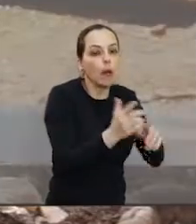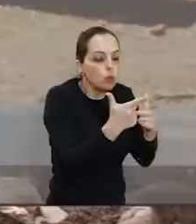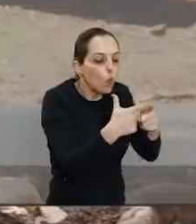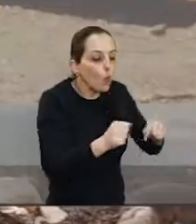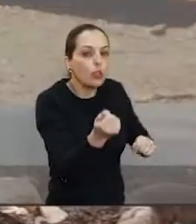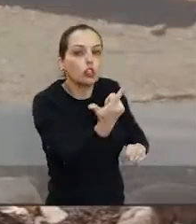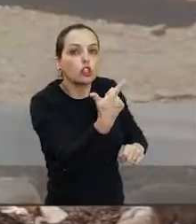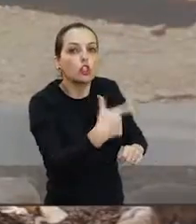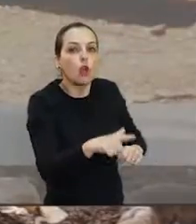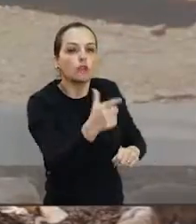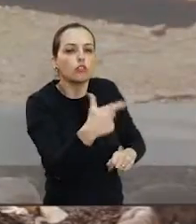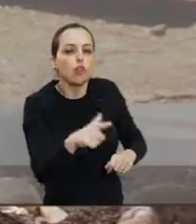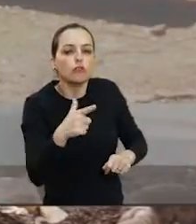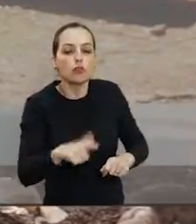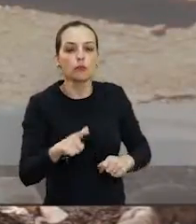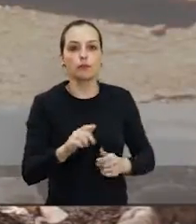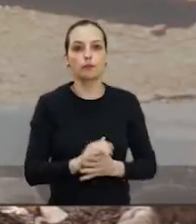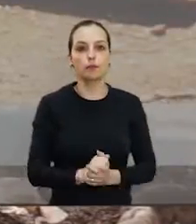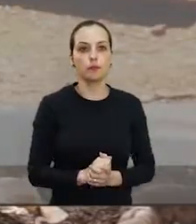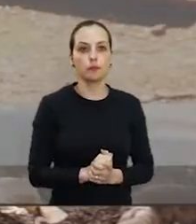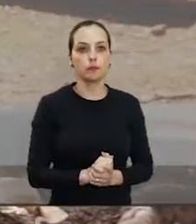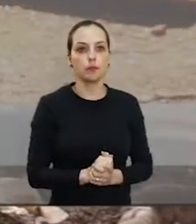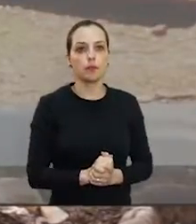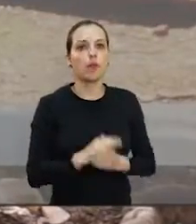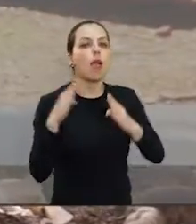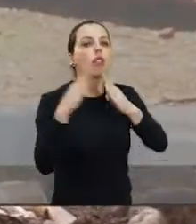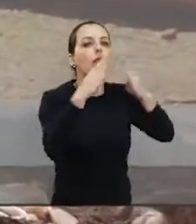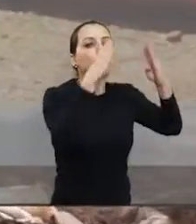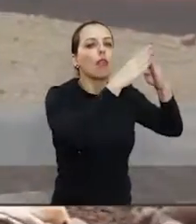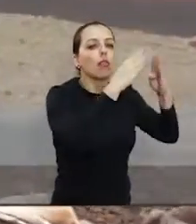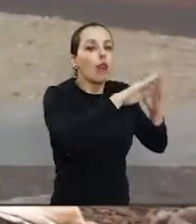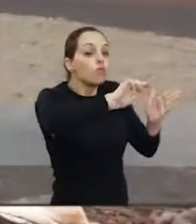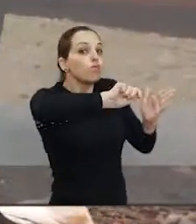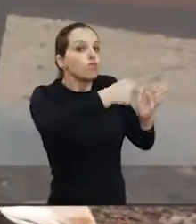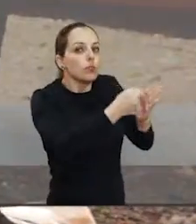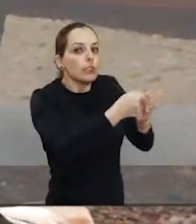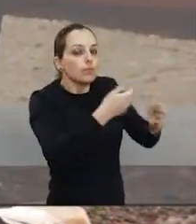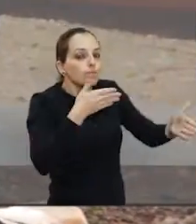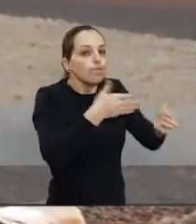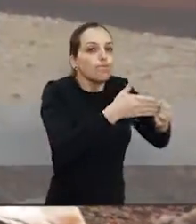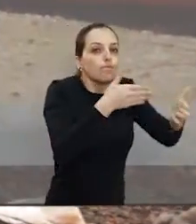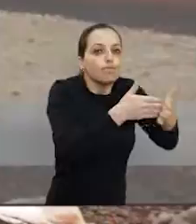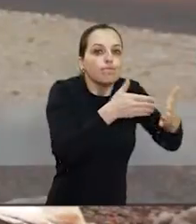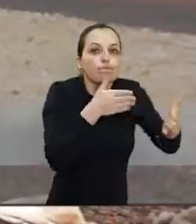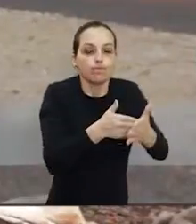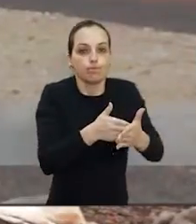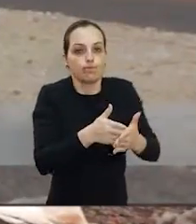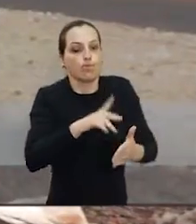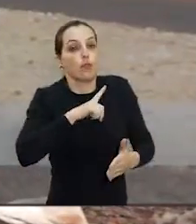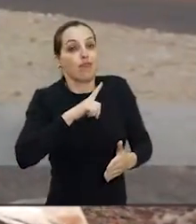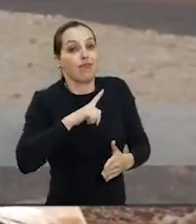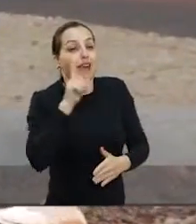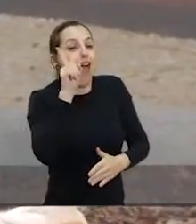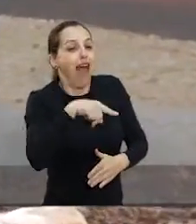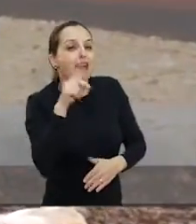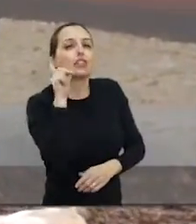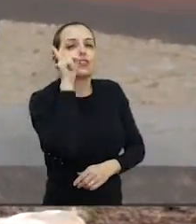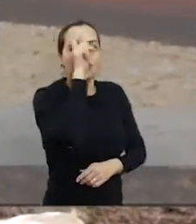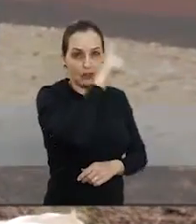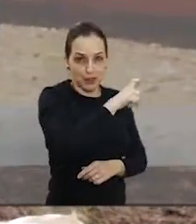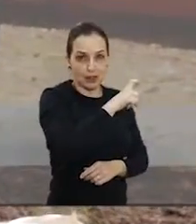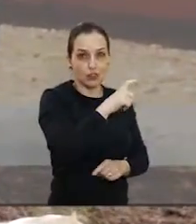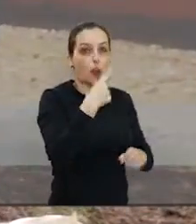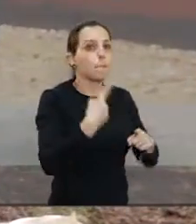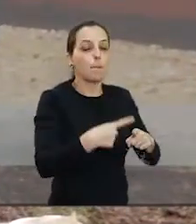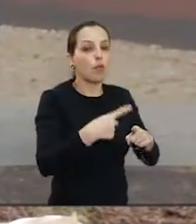dificuldade é quando a gente não consegue entrar na residência, principalmente numa situação de bloqueio, onde existe um caso